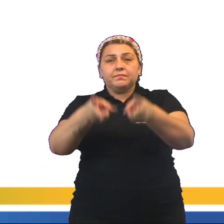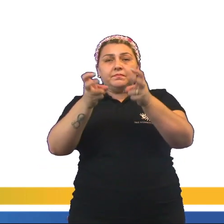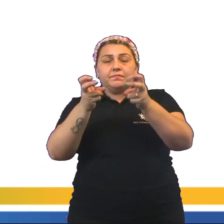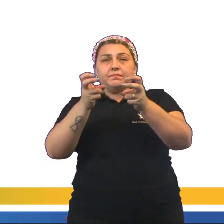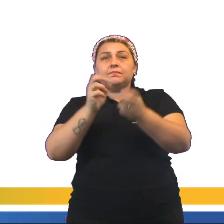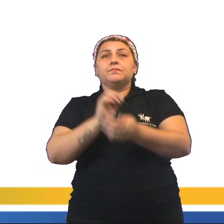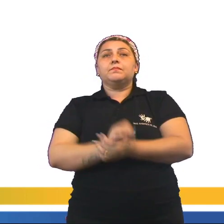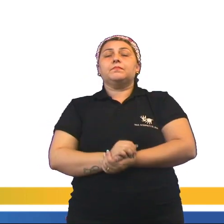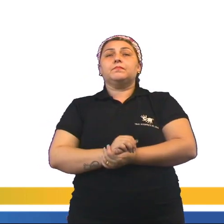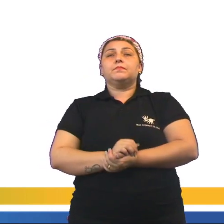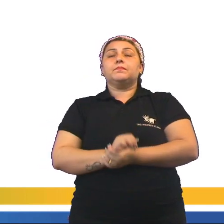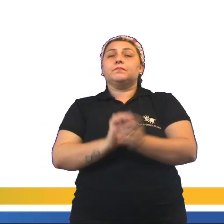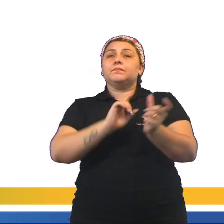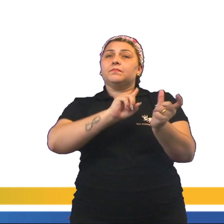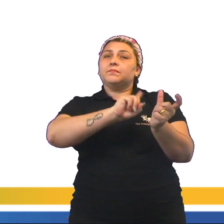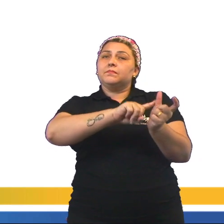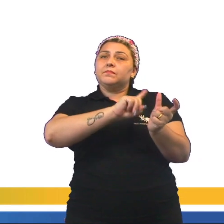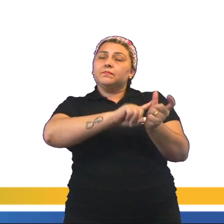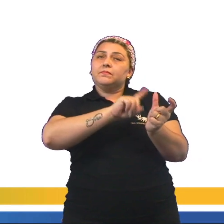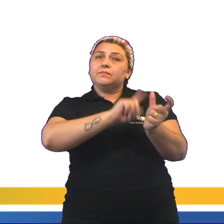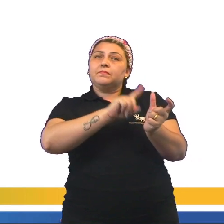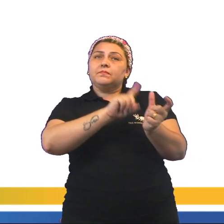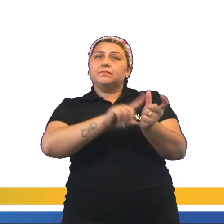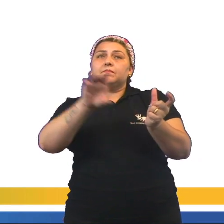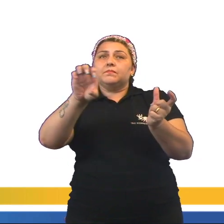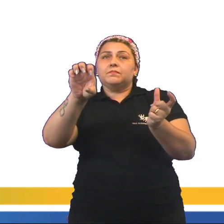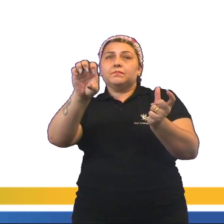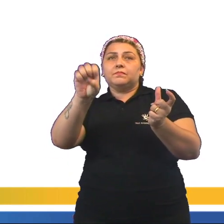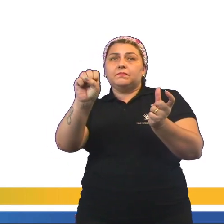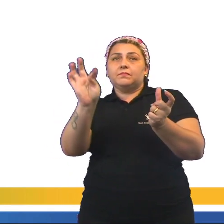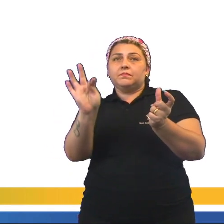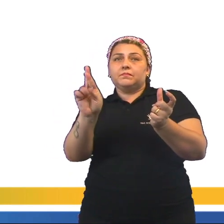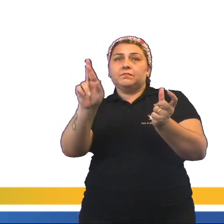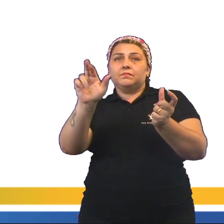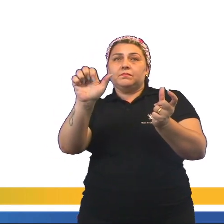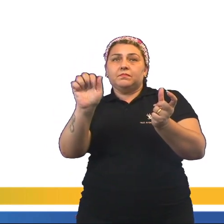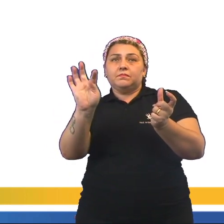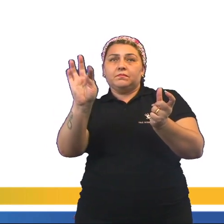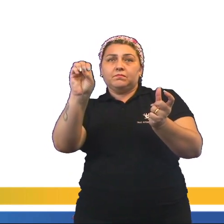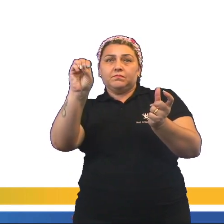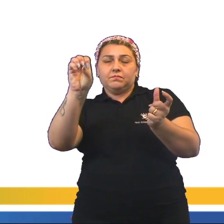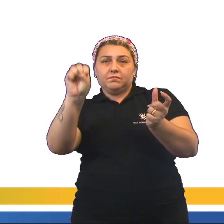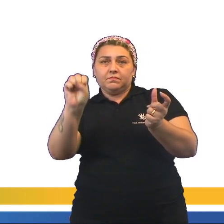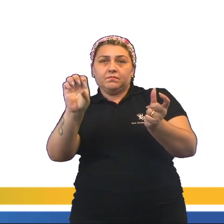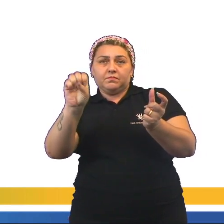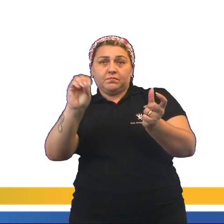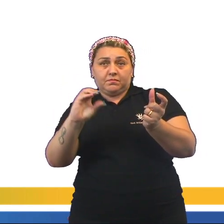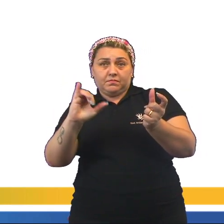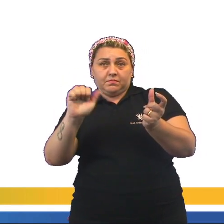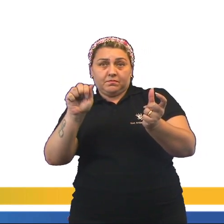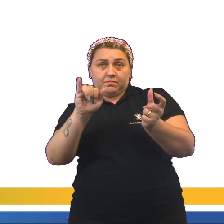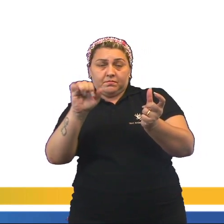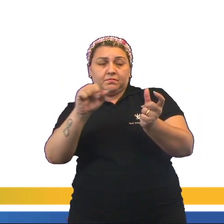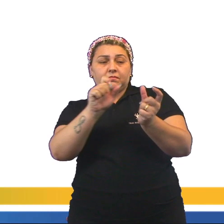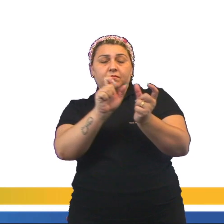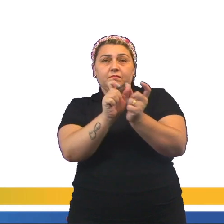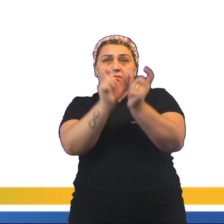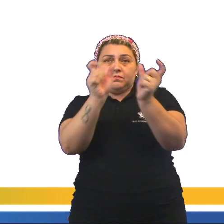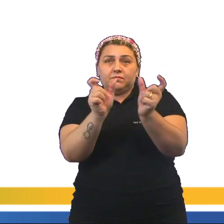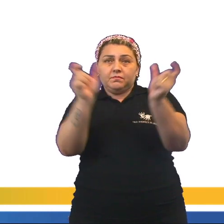que do termo da expressão extratos sociais existe uma ramificação em três.